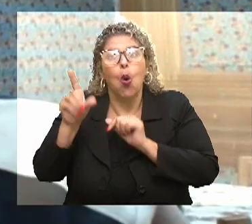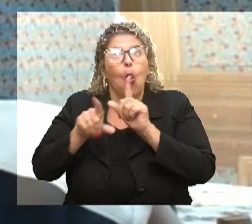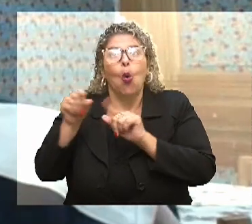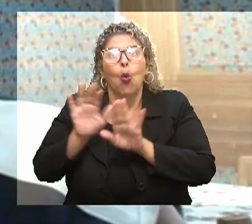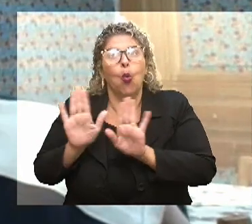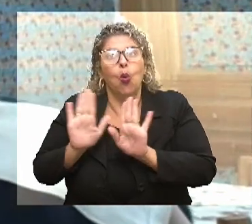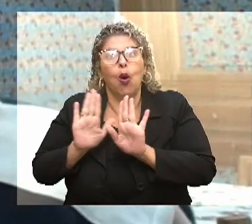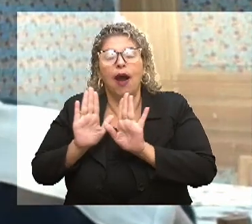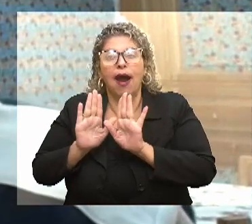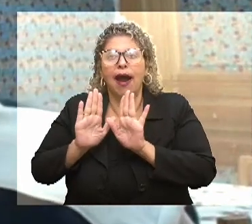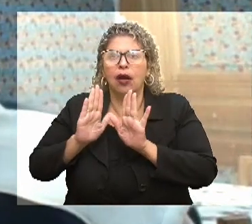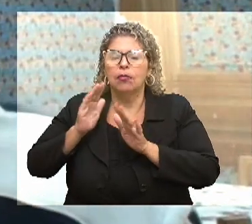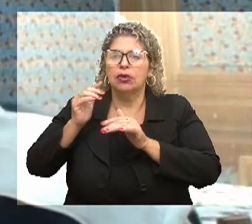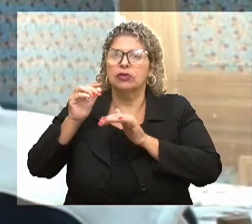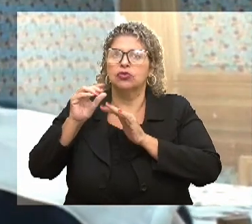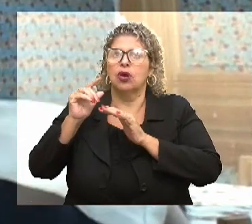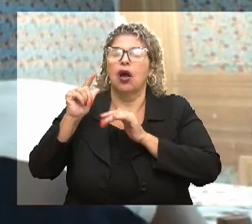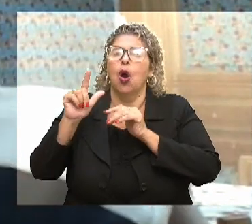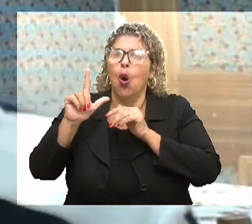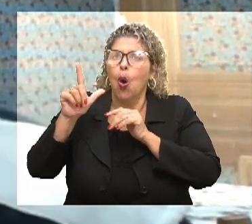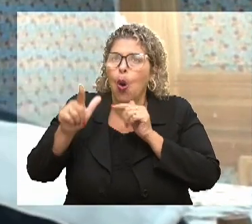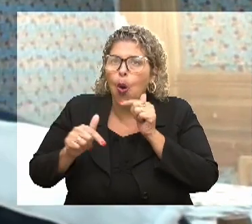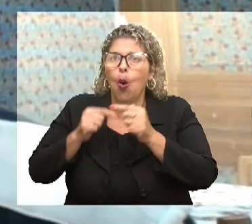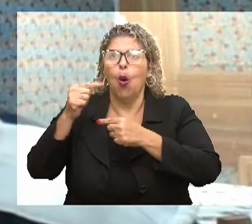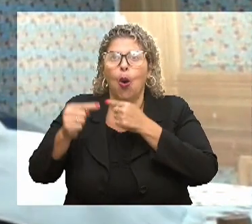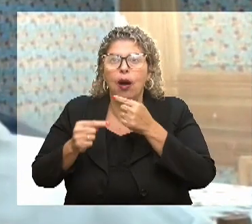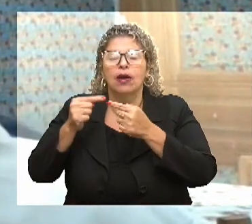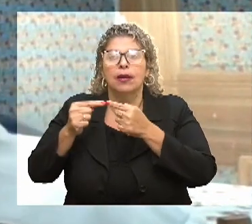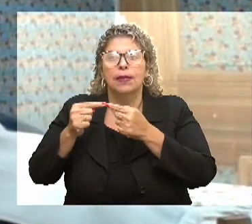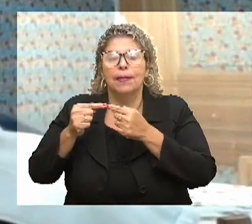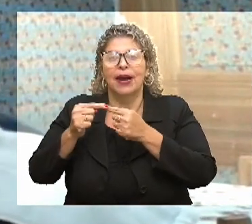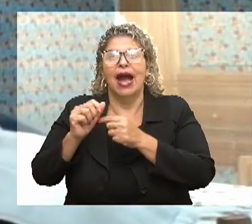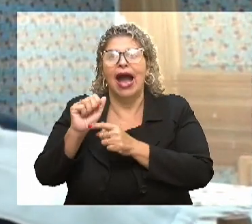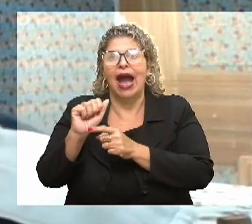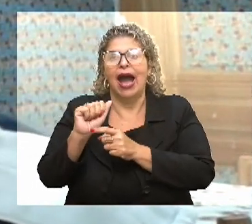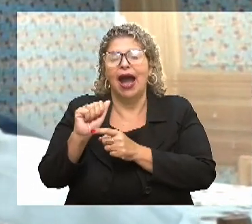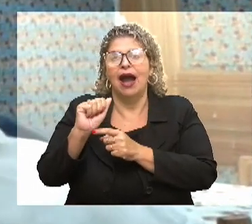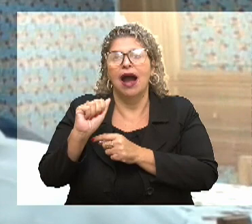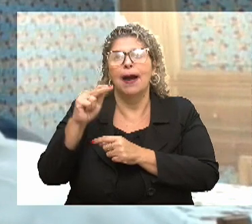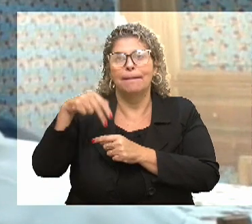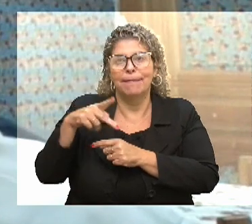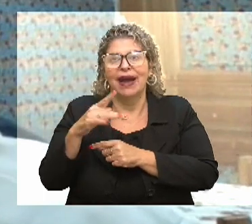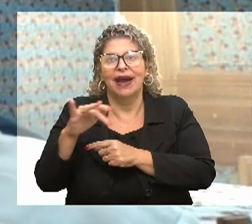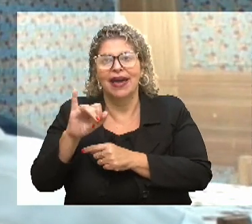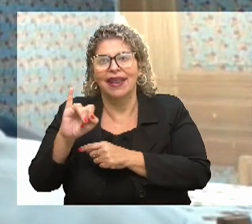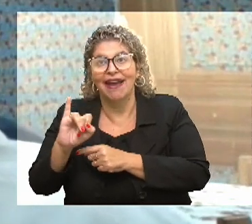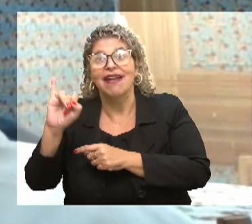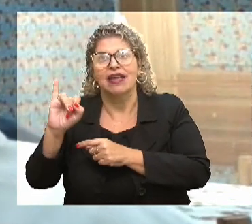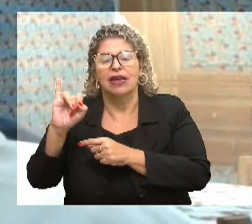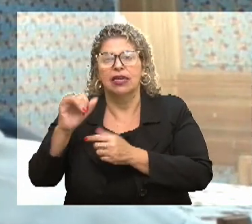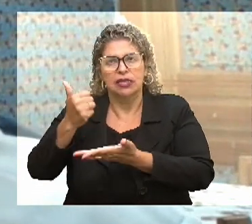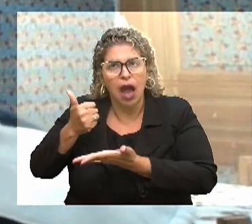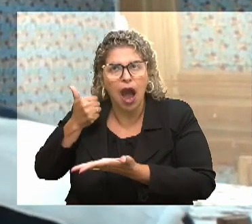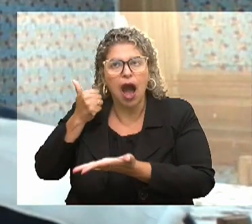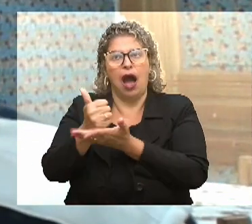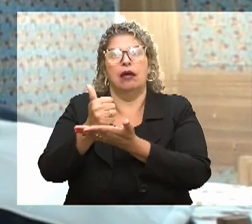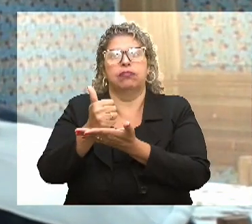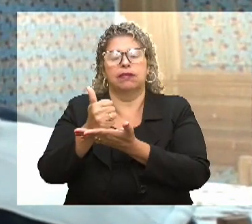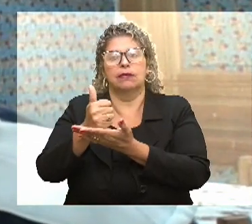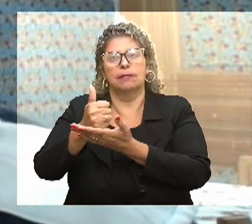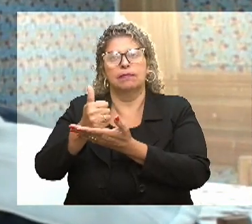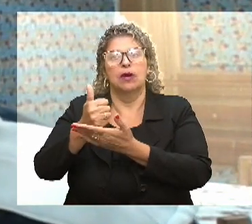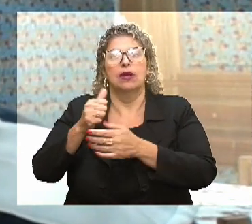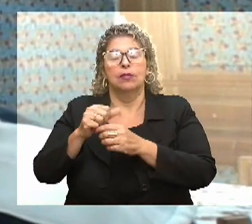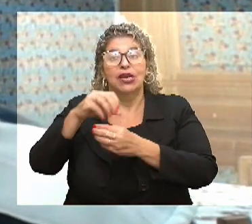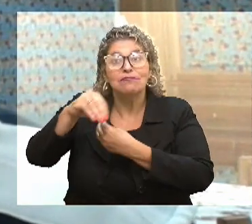e começou a vir outros coletivos também. Mas aí o Amparaí foi que deu um suporte maior dentro da